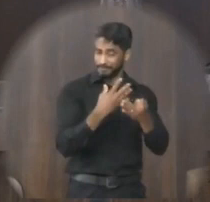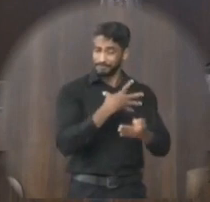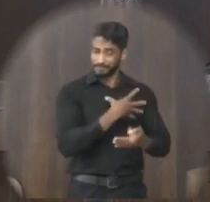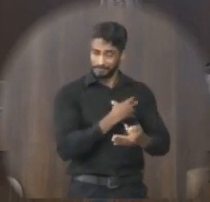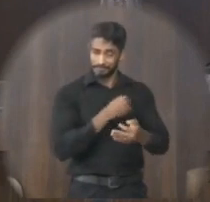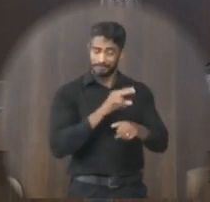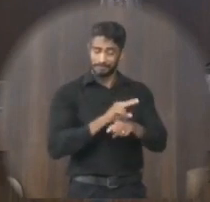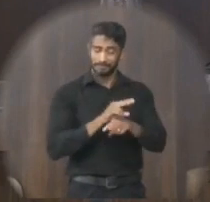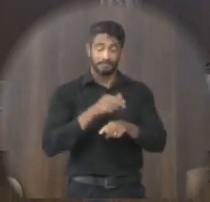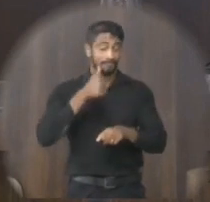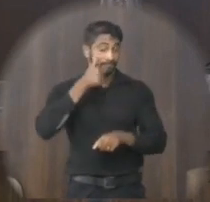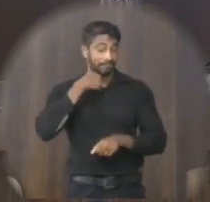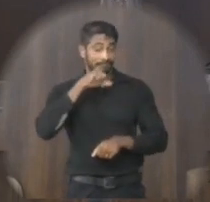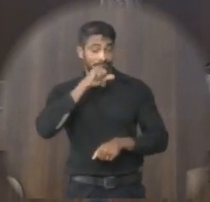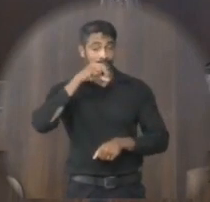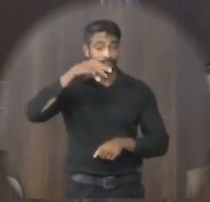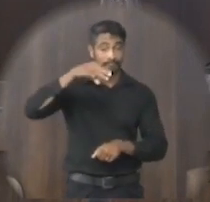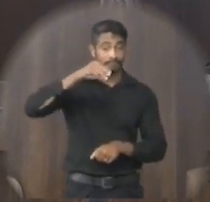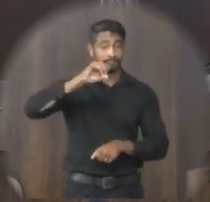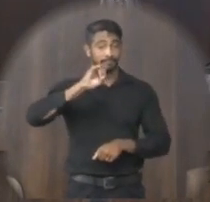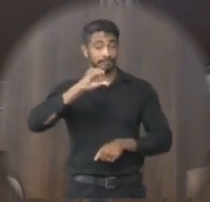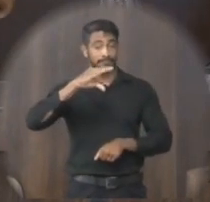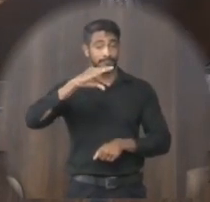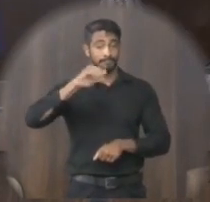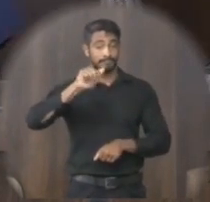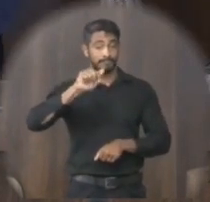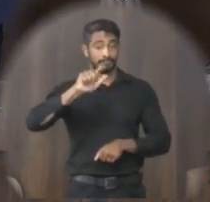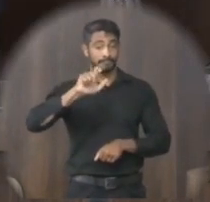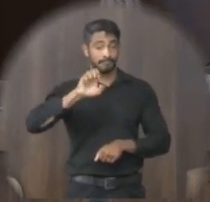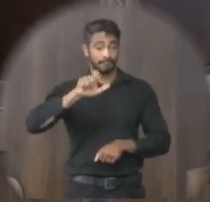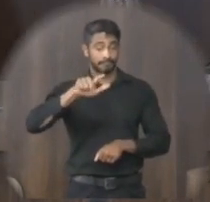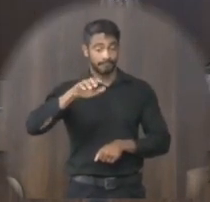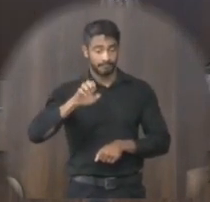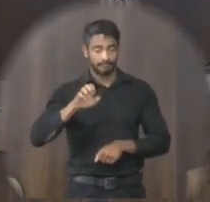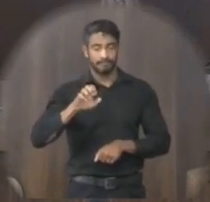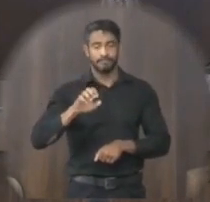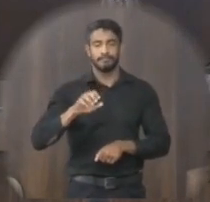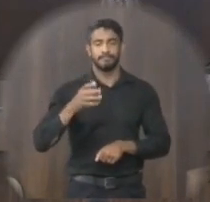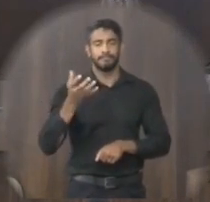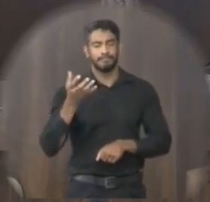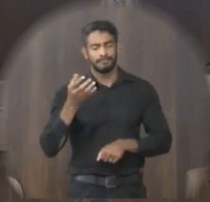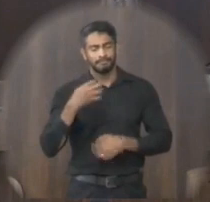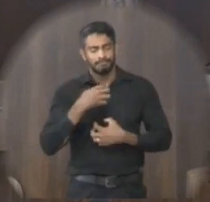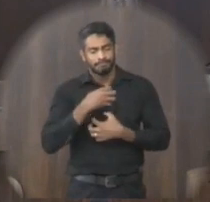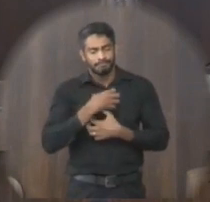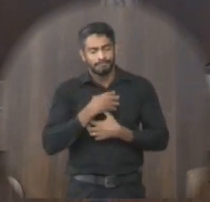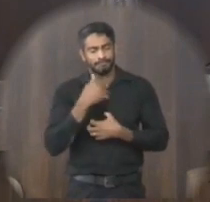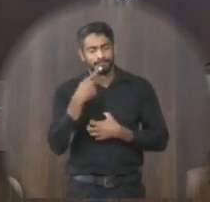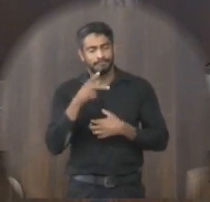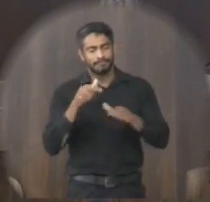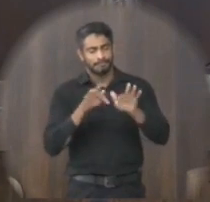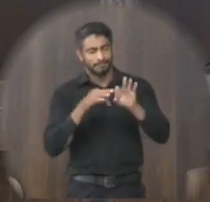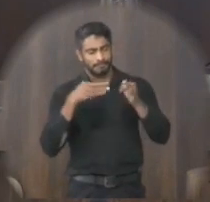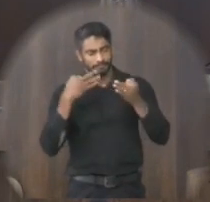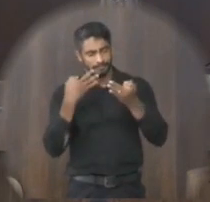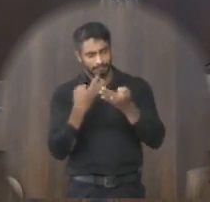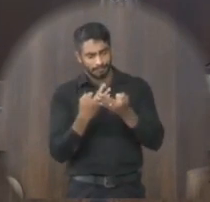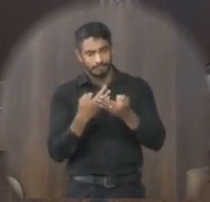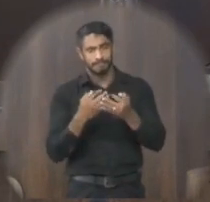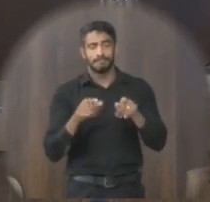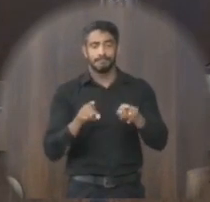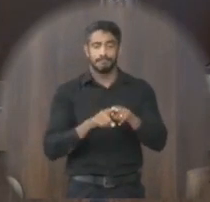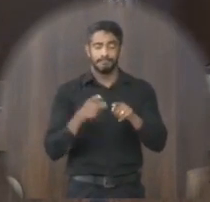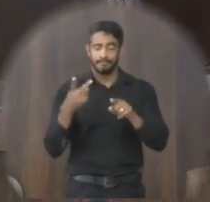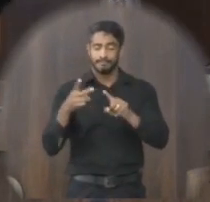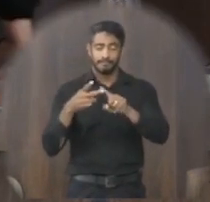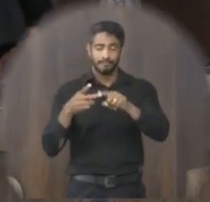ela que é mãe da Micaele e sogra do capitão Guilher então os nossos sentimentos aos familiares né e